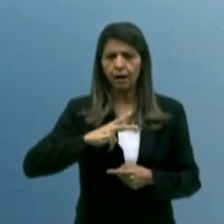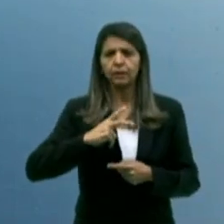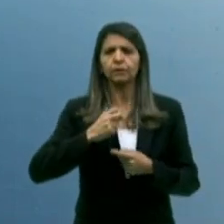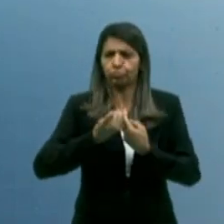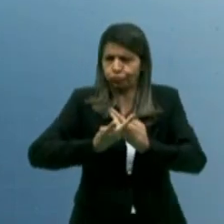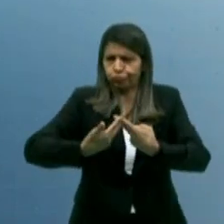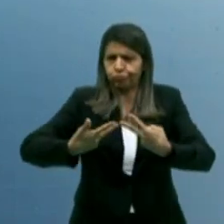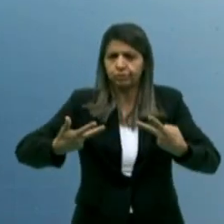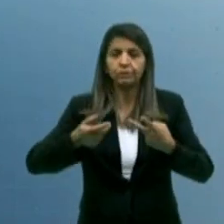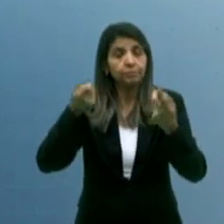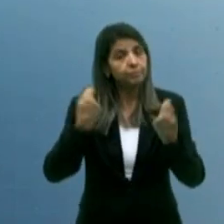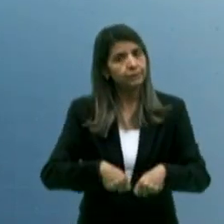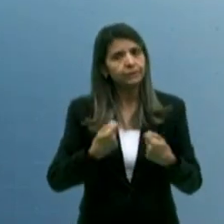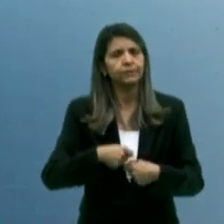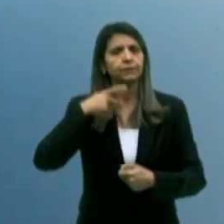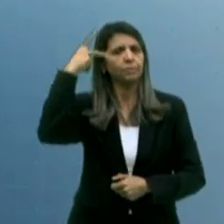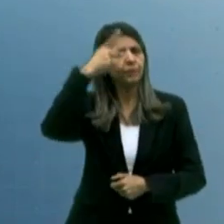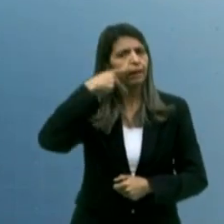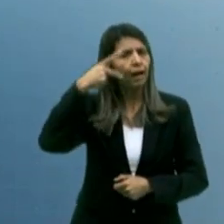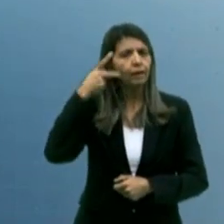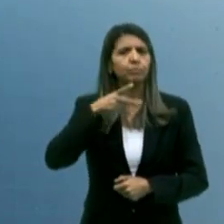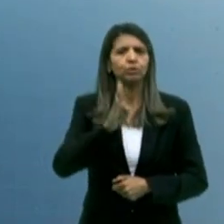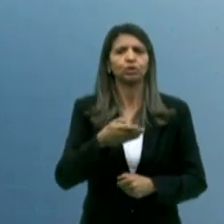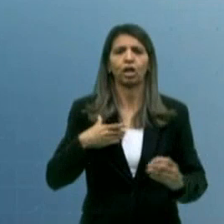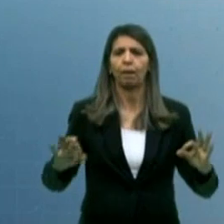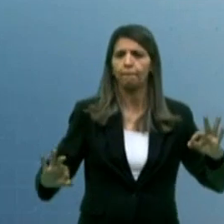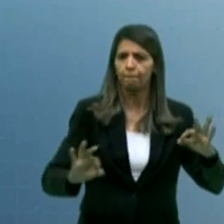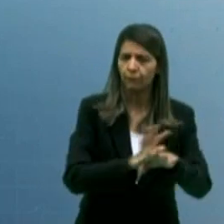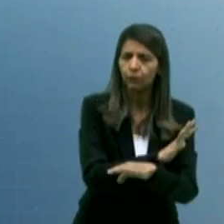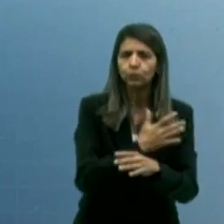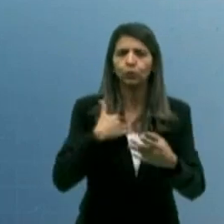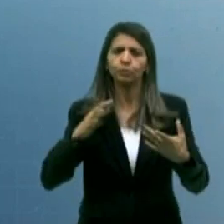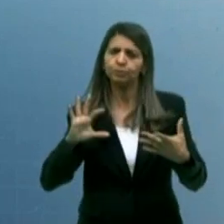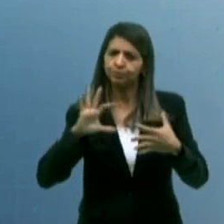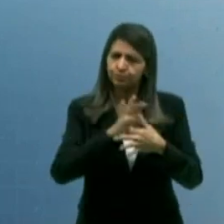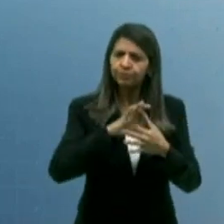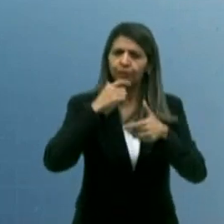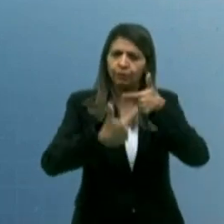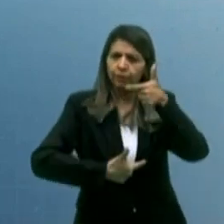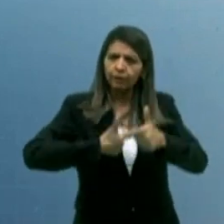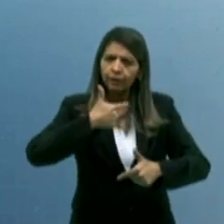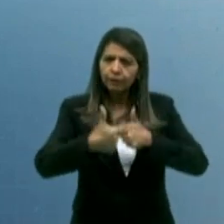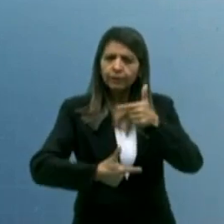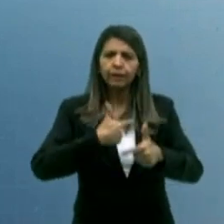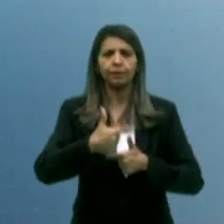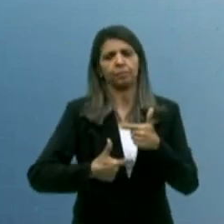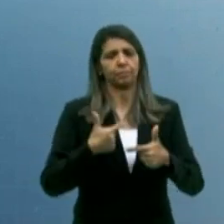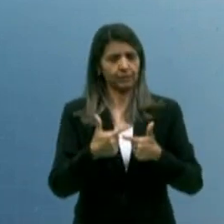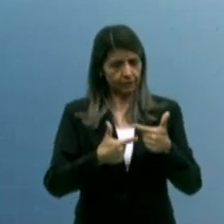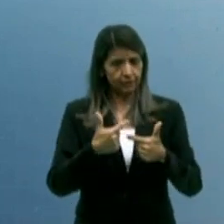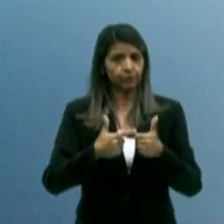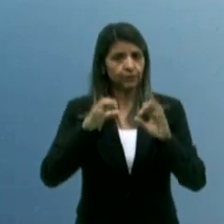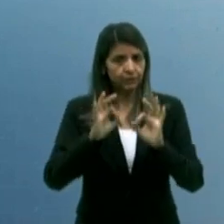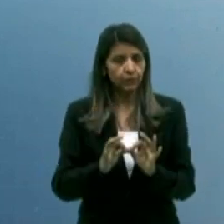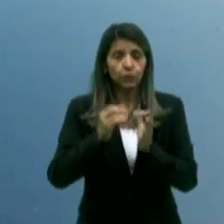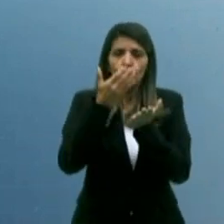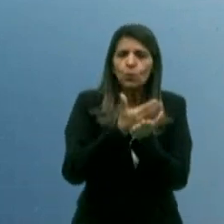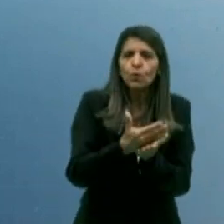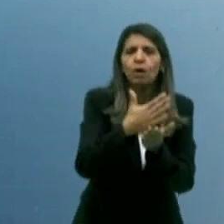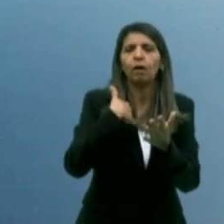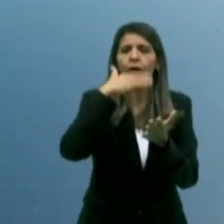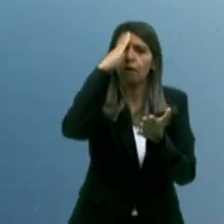que nós somos rating A do Tesouro Nacional, nós somos rating A A+, pela Standard Pool, e isso cria uma